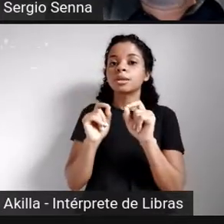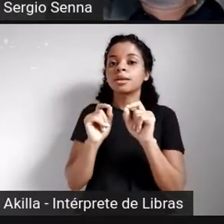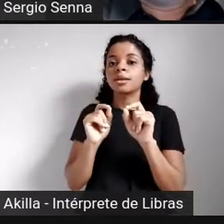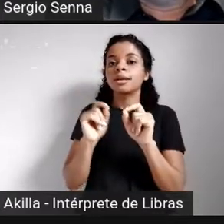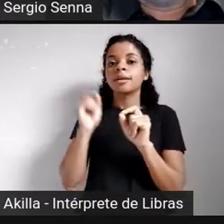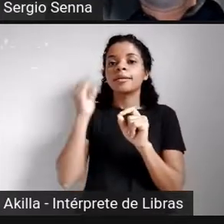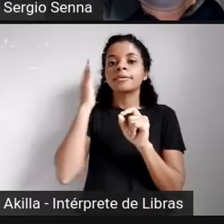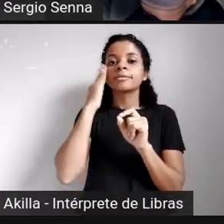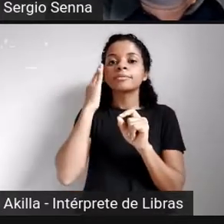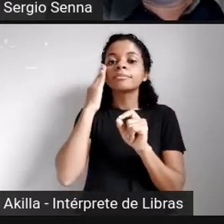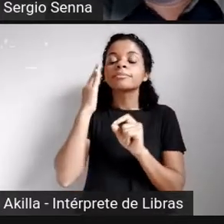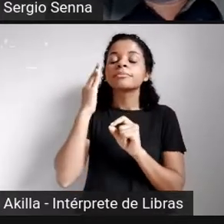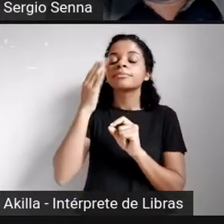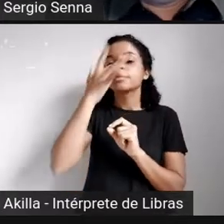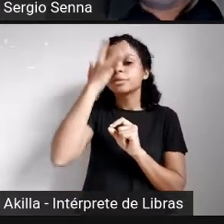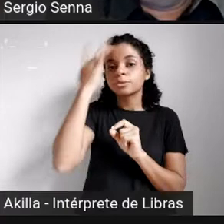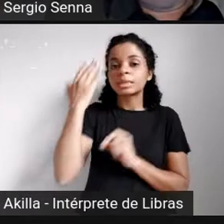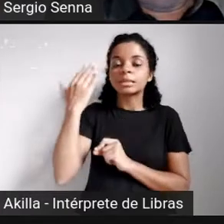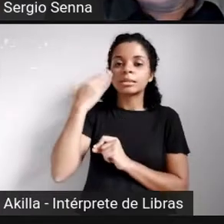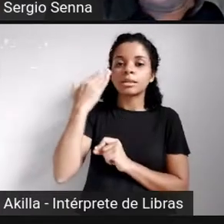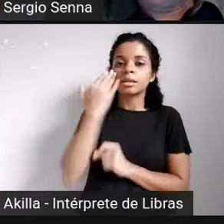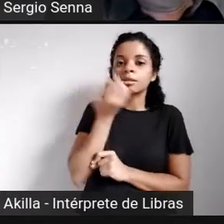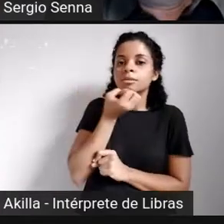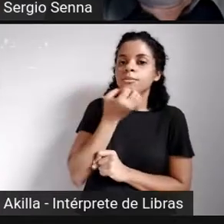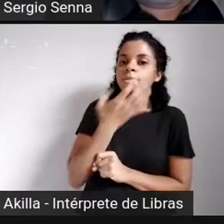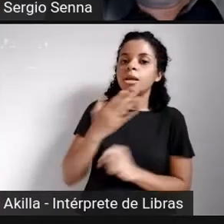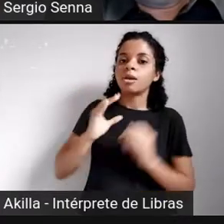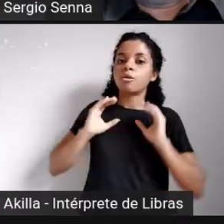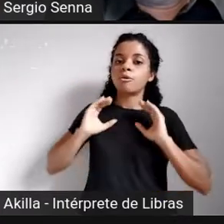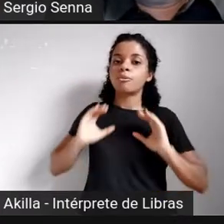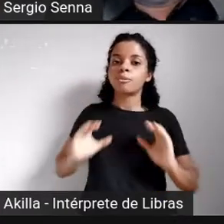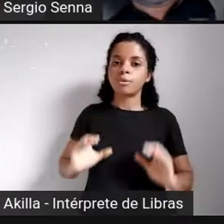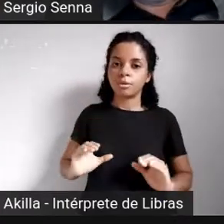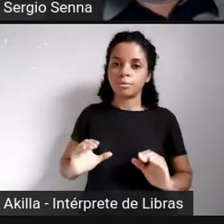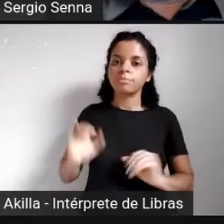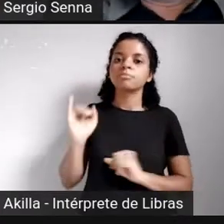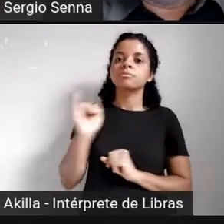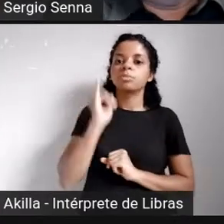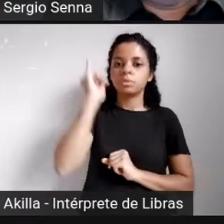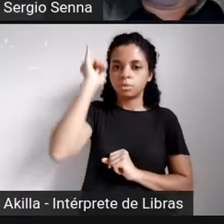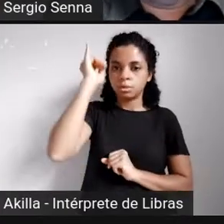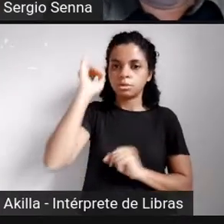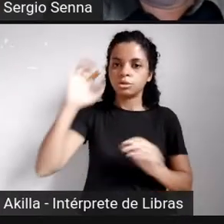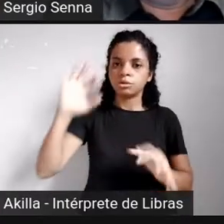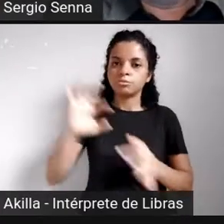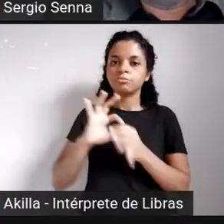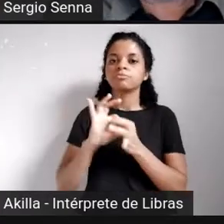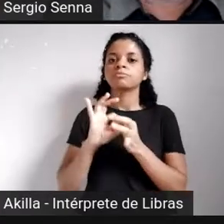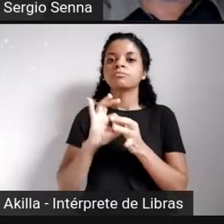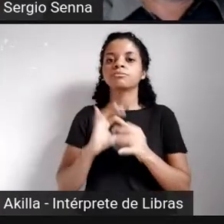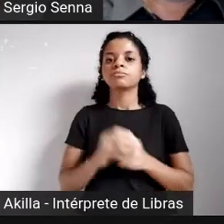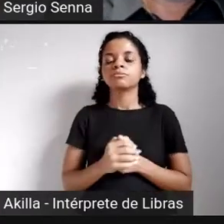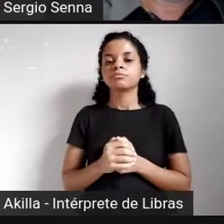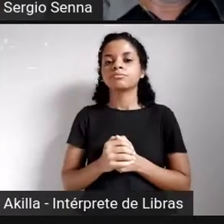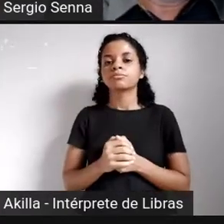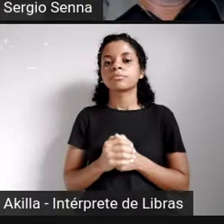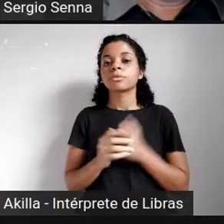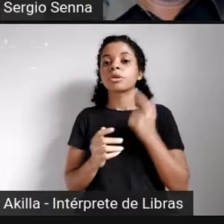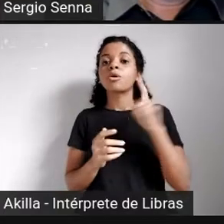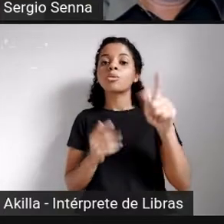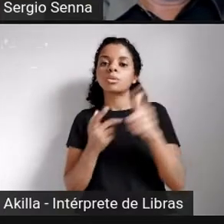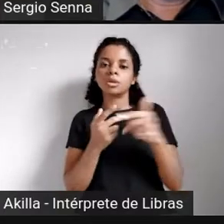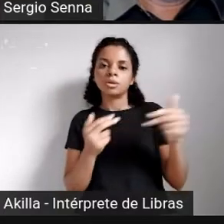comportamento, porque isso é muito importante. Outra coisa que eu tenho visto aí no mercado é o seguinte,